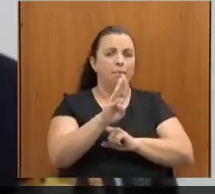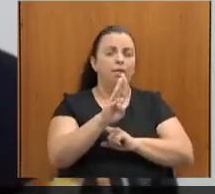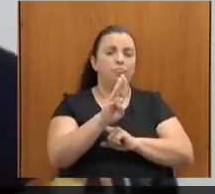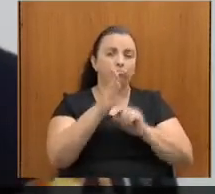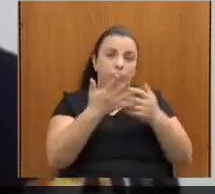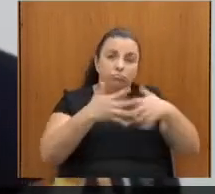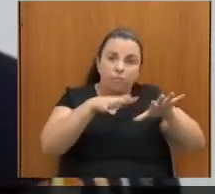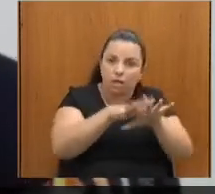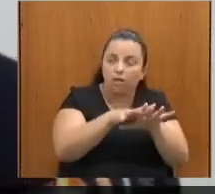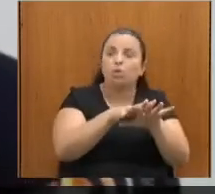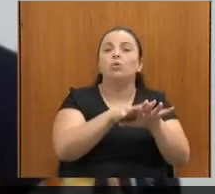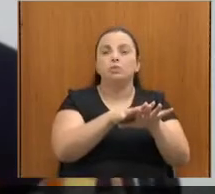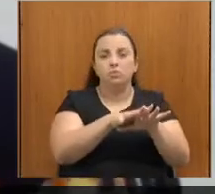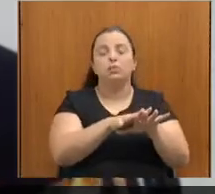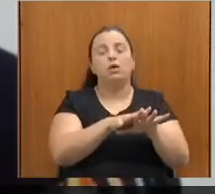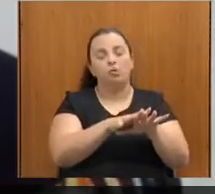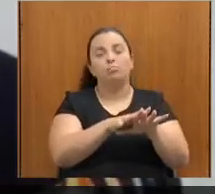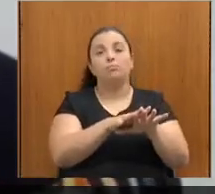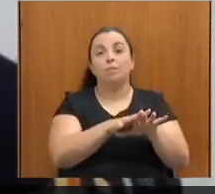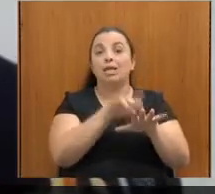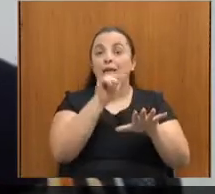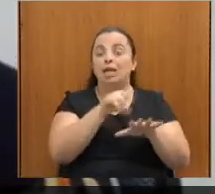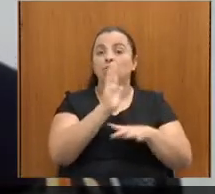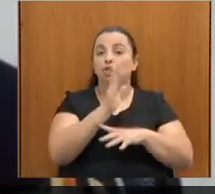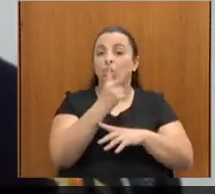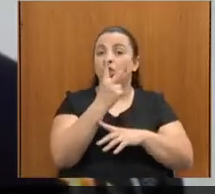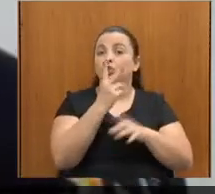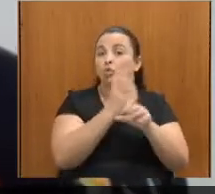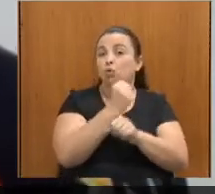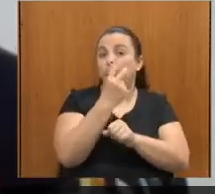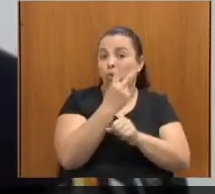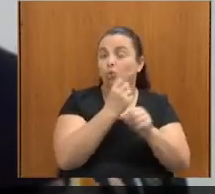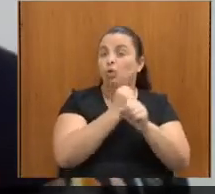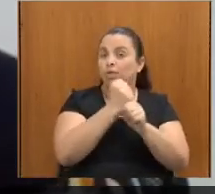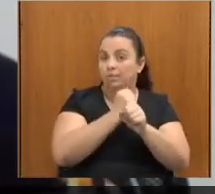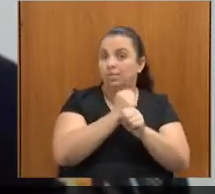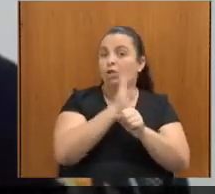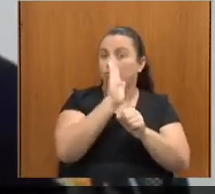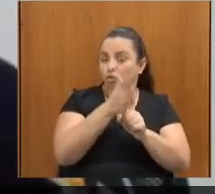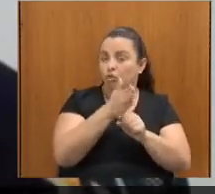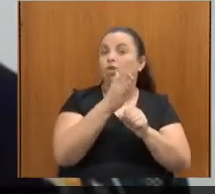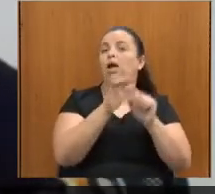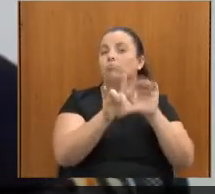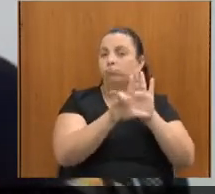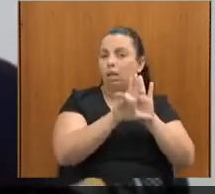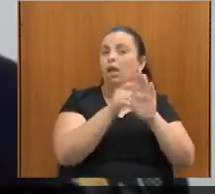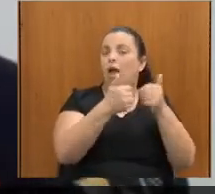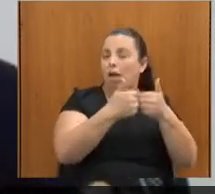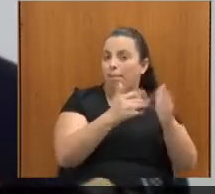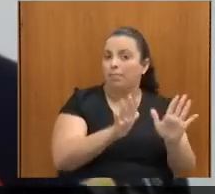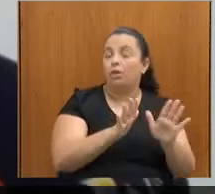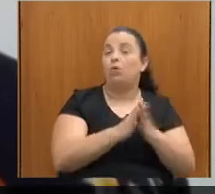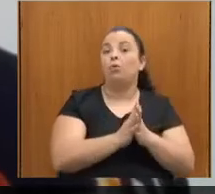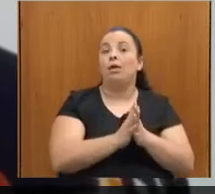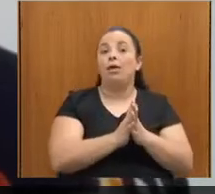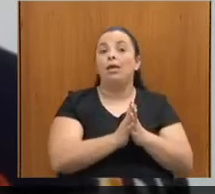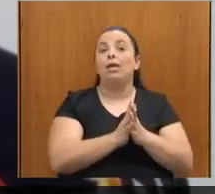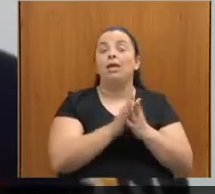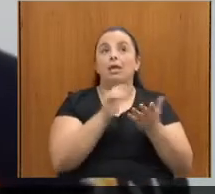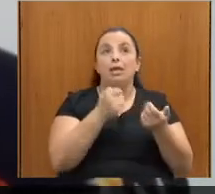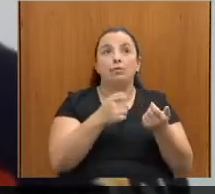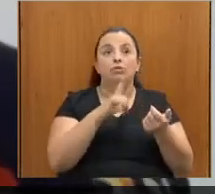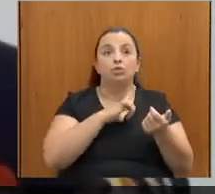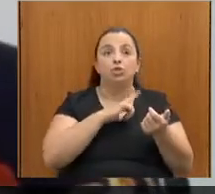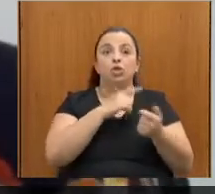um prazo de dois anos a partir de sua vigência, seria então janeiro de 2018, seria esse prazo, para que o governo criasse instrumento de